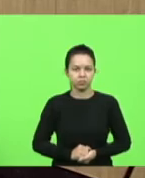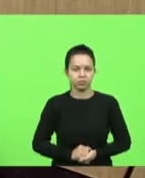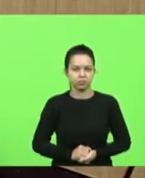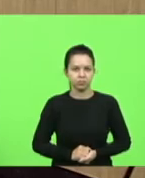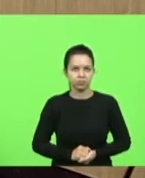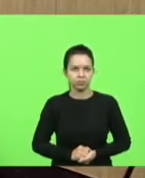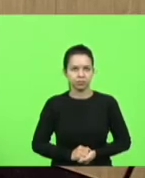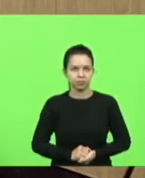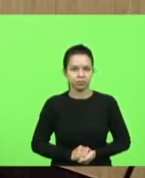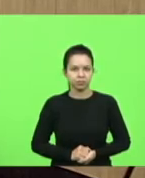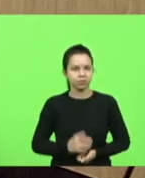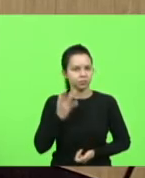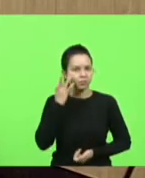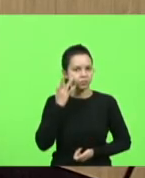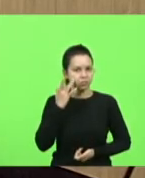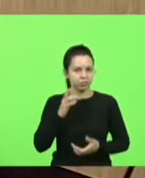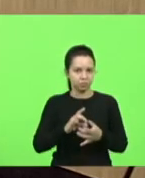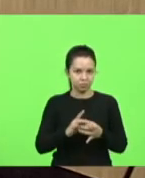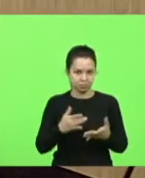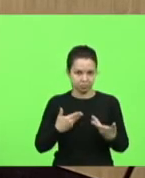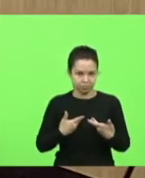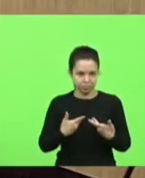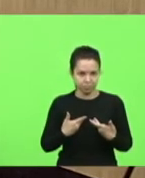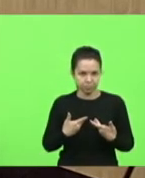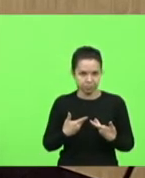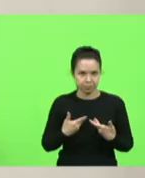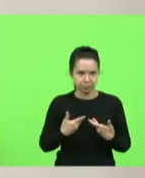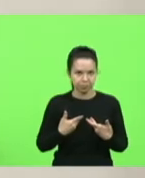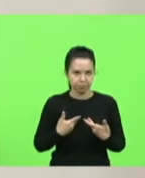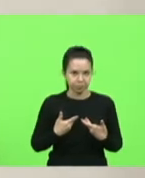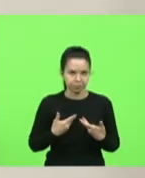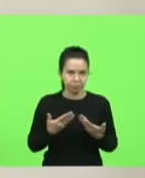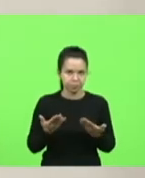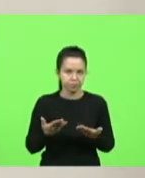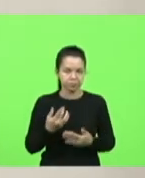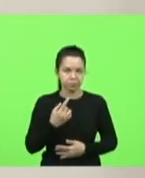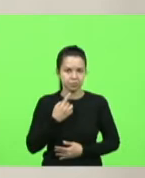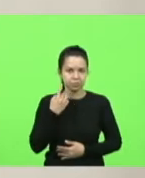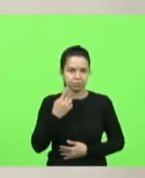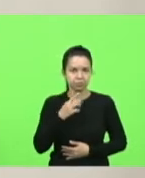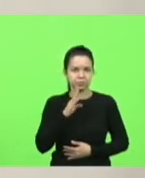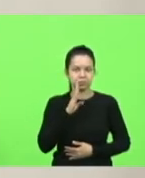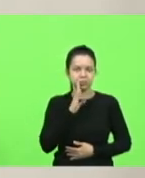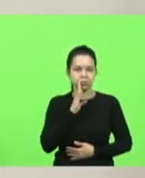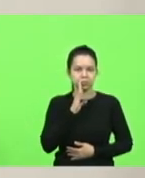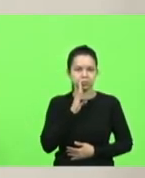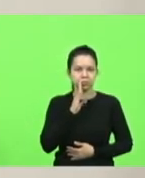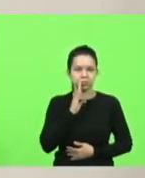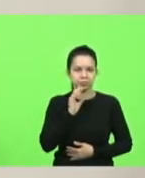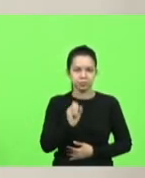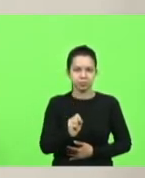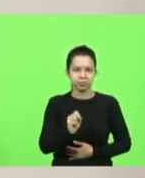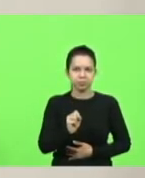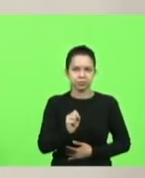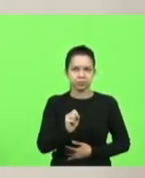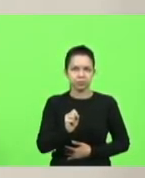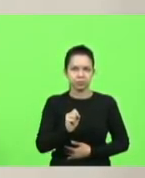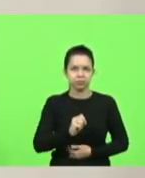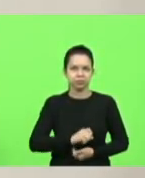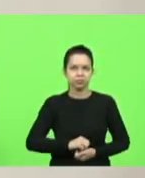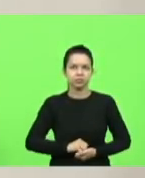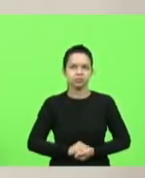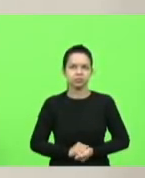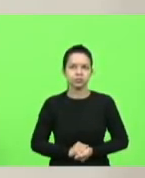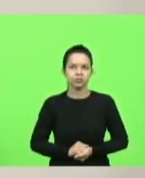foi concedido a mim pois não deputado deputado Bruno Souza concedeu espaço para